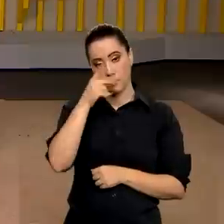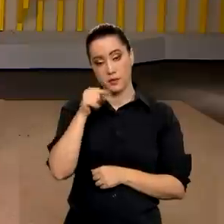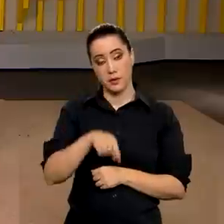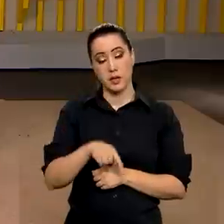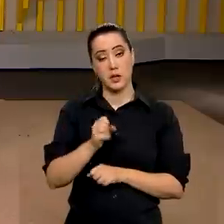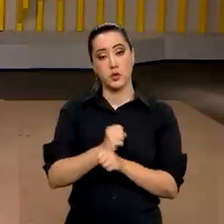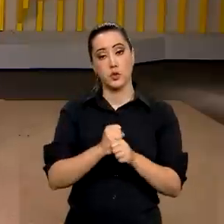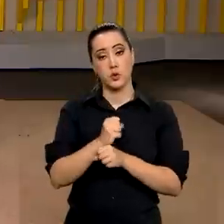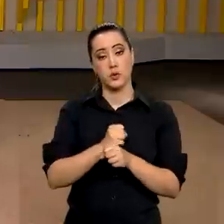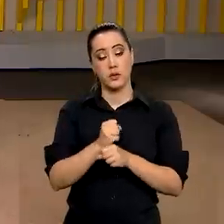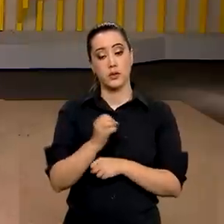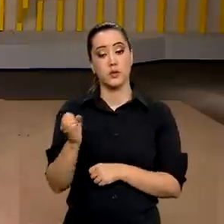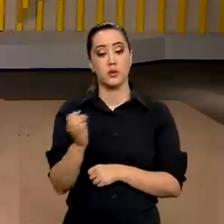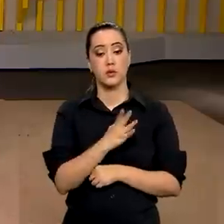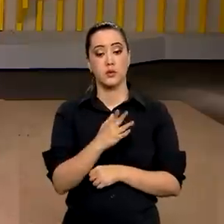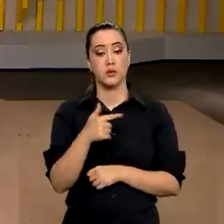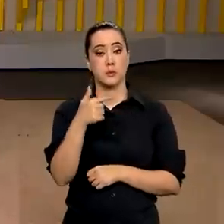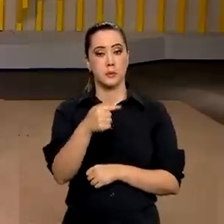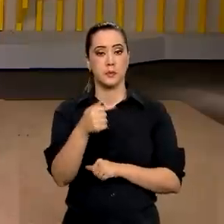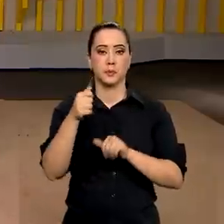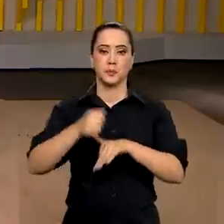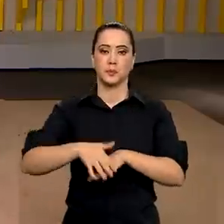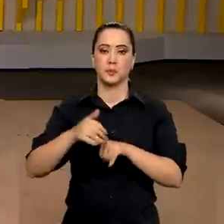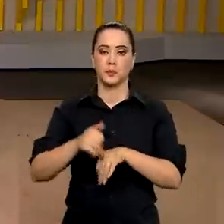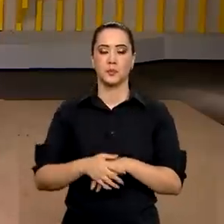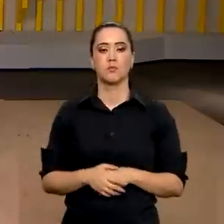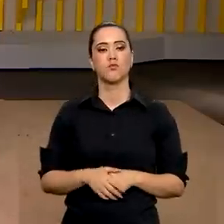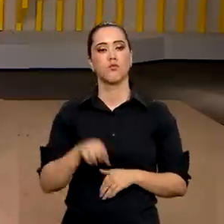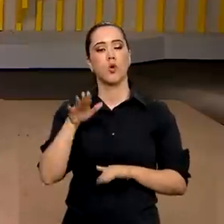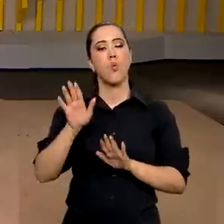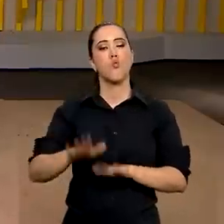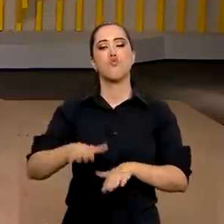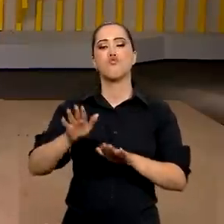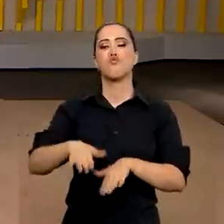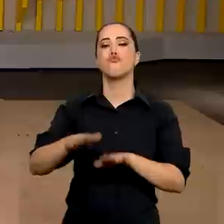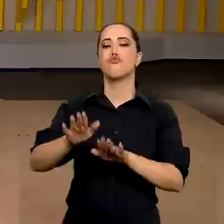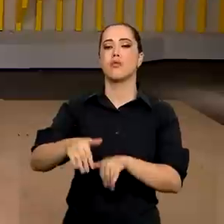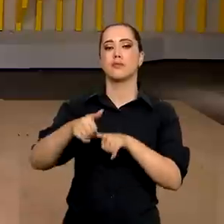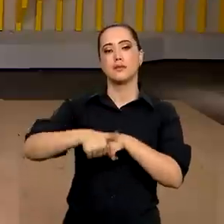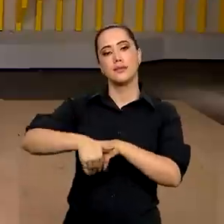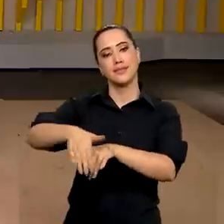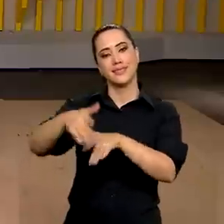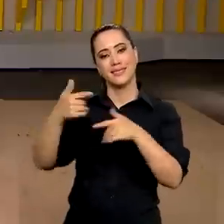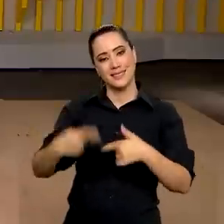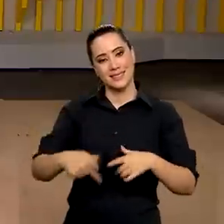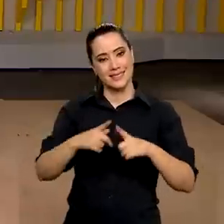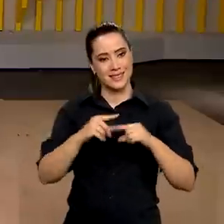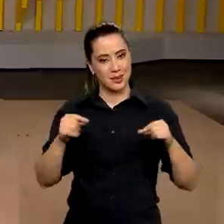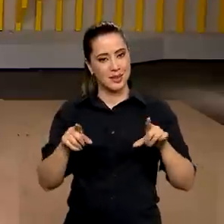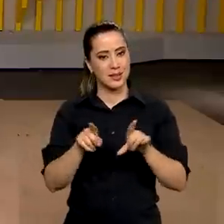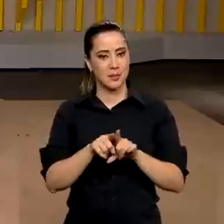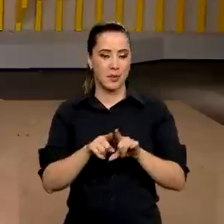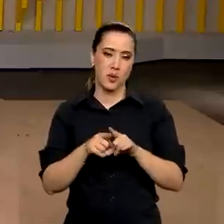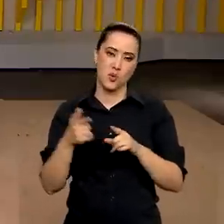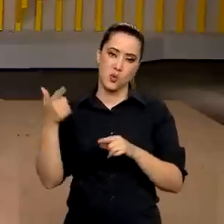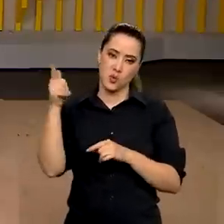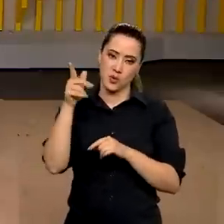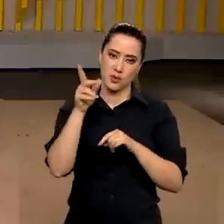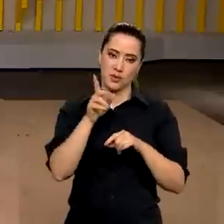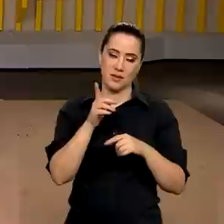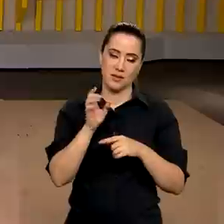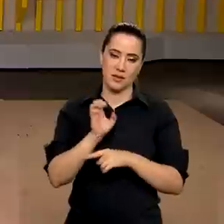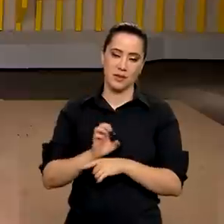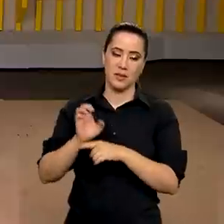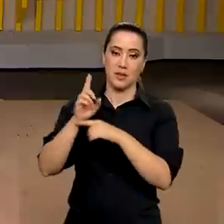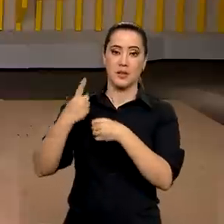Este ano tem novidades aí para o 7 de setembro. O tradicional desfile que acontece aqui em Brasília, como também acontece em outras